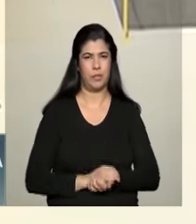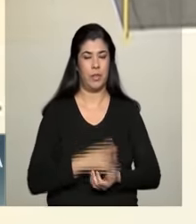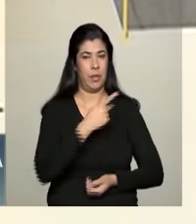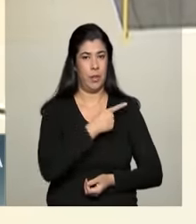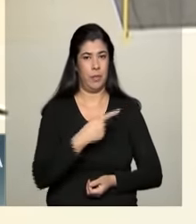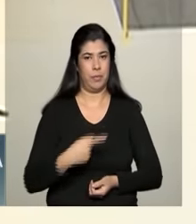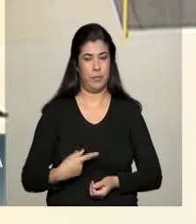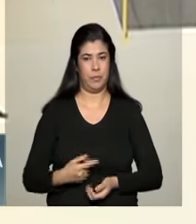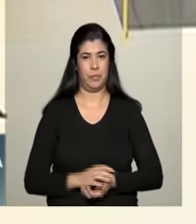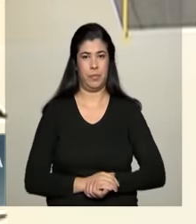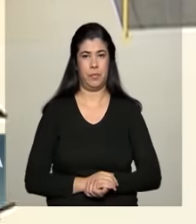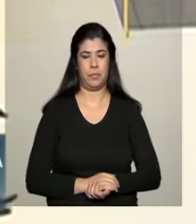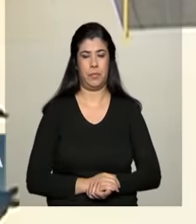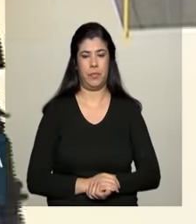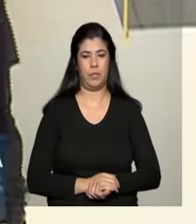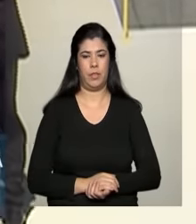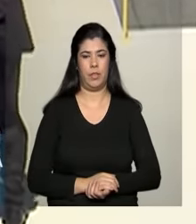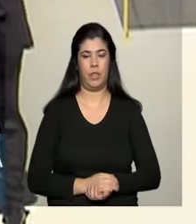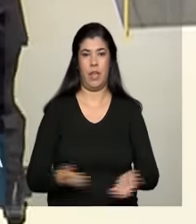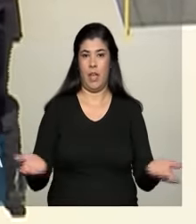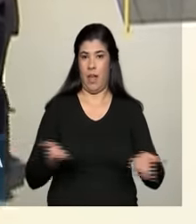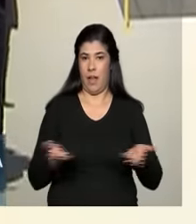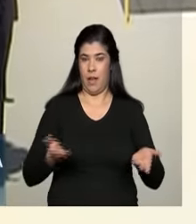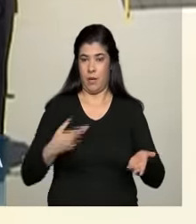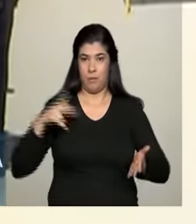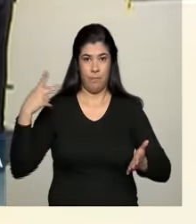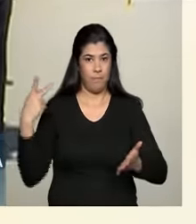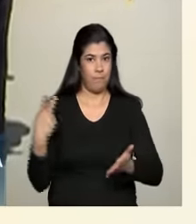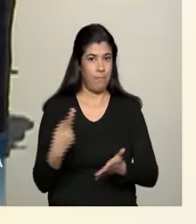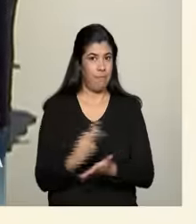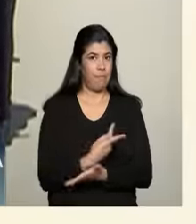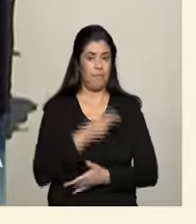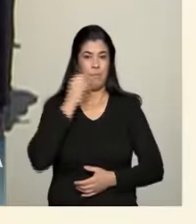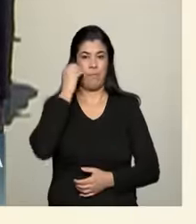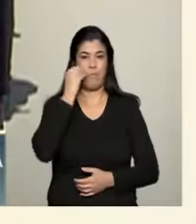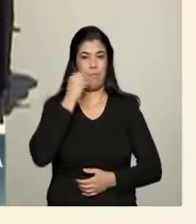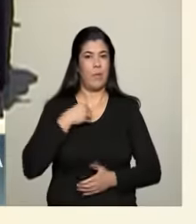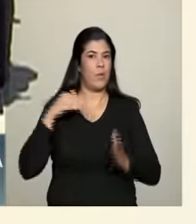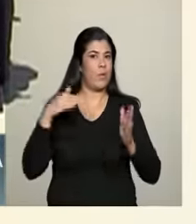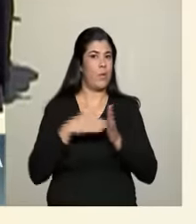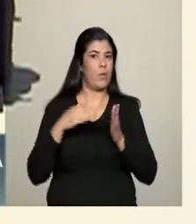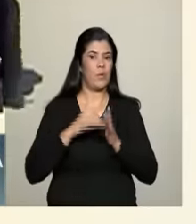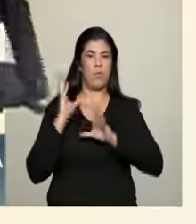Nós estamos vivendo um momento histórico para o Brasil, para o Nordeste.